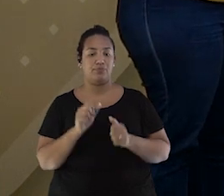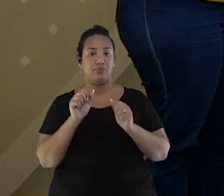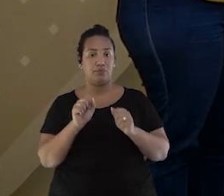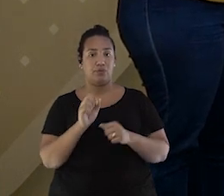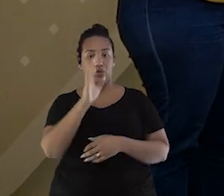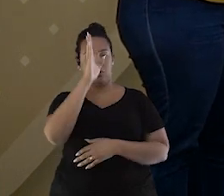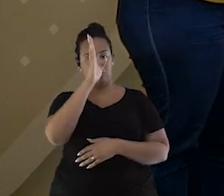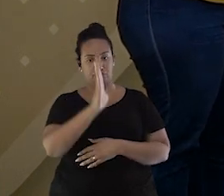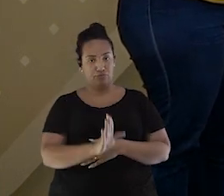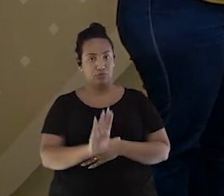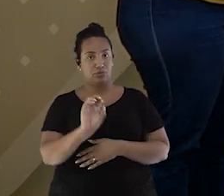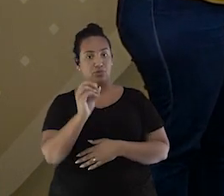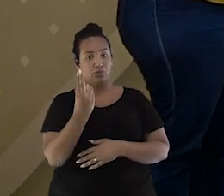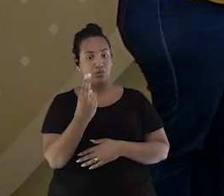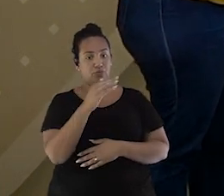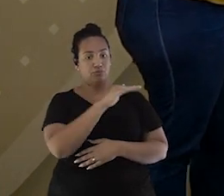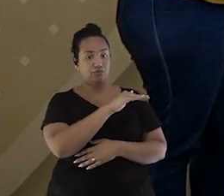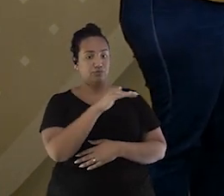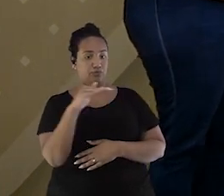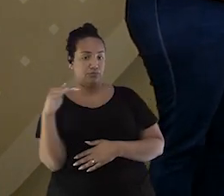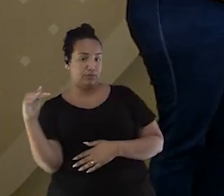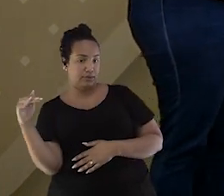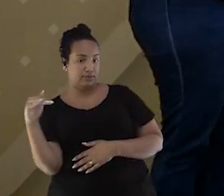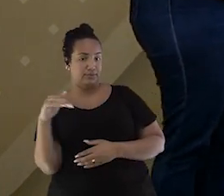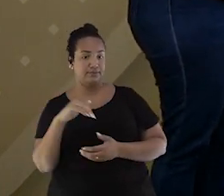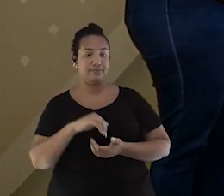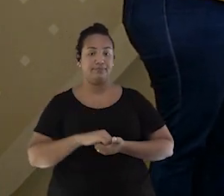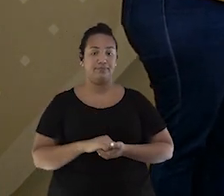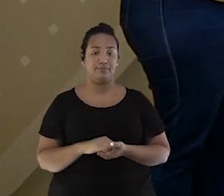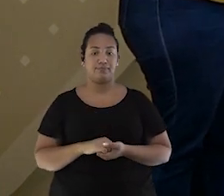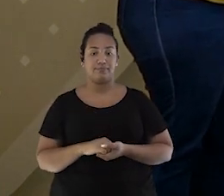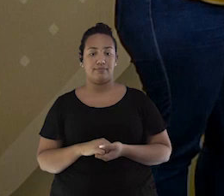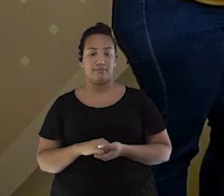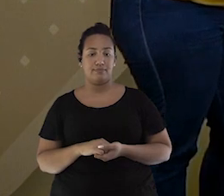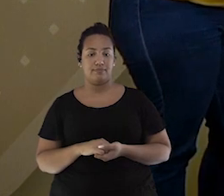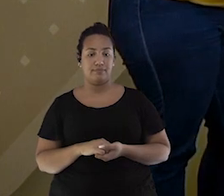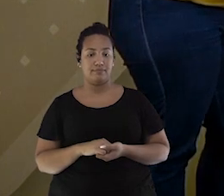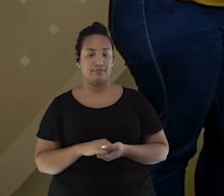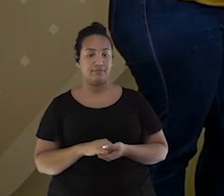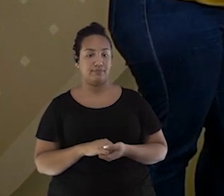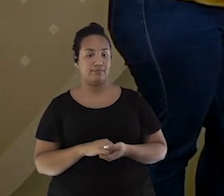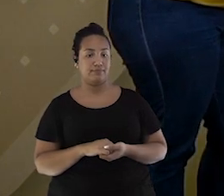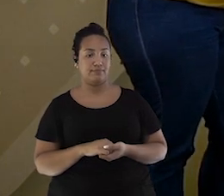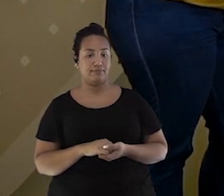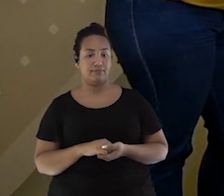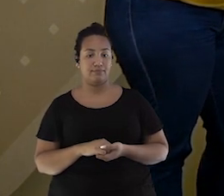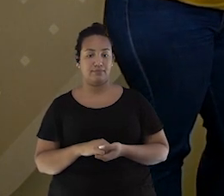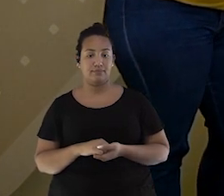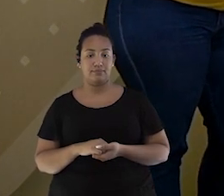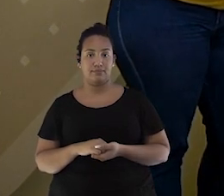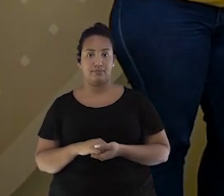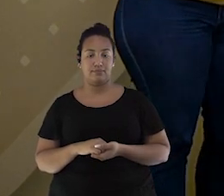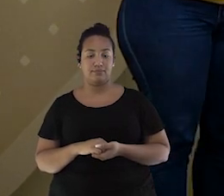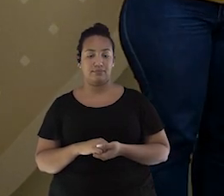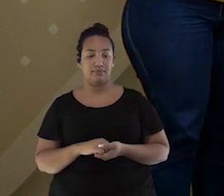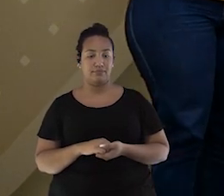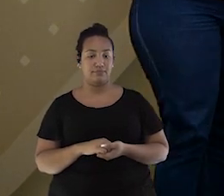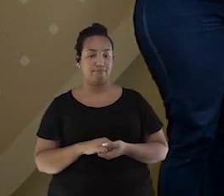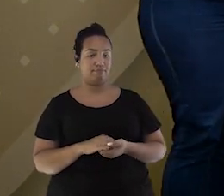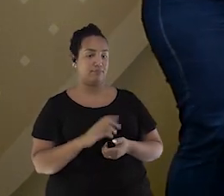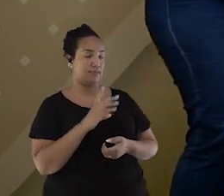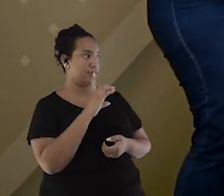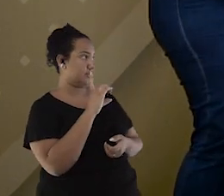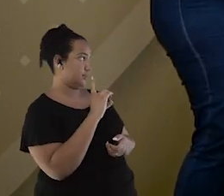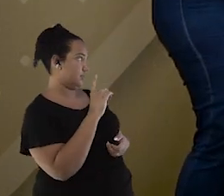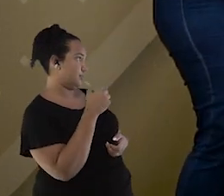ou na horizontal. Então, escolha o seu próximo número. Então, D1. D1. D1? Hum,